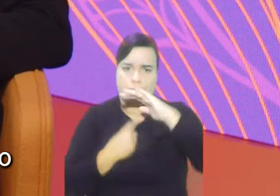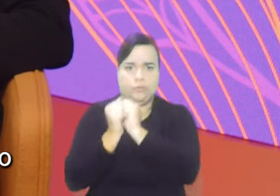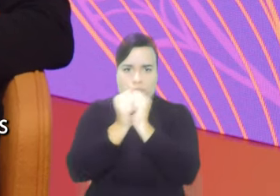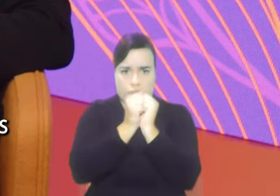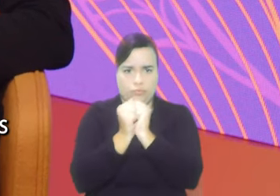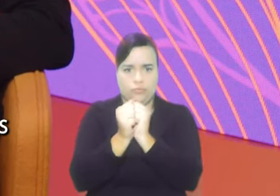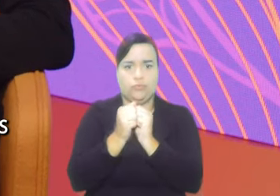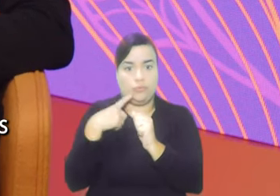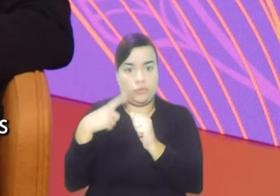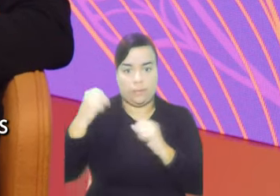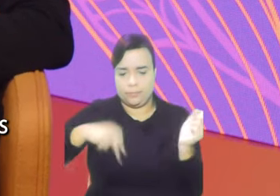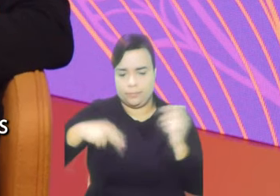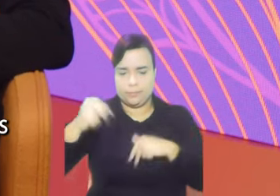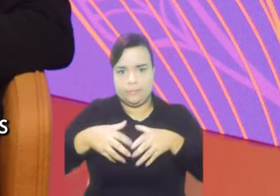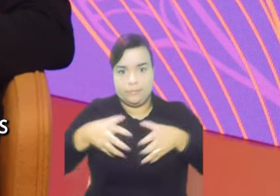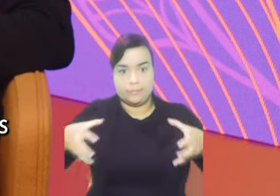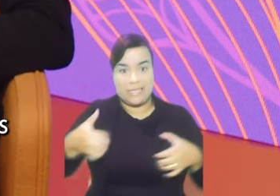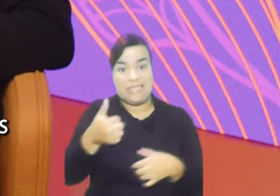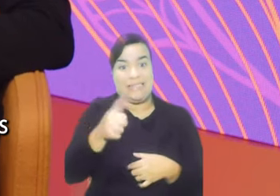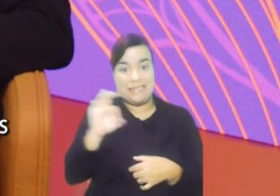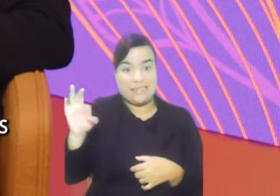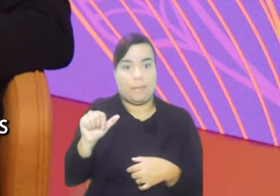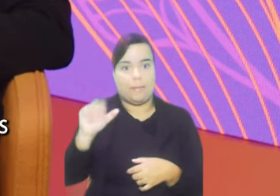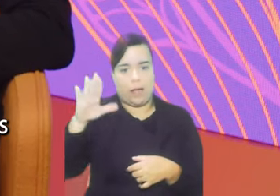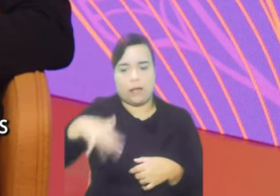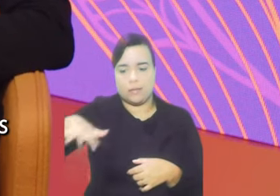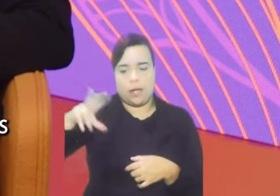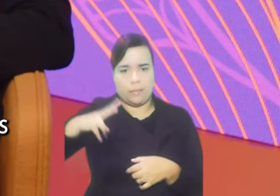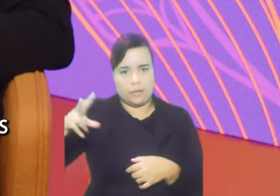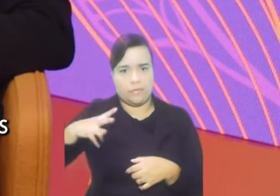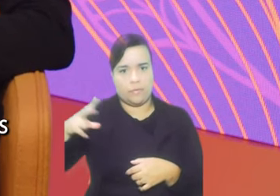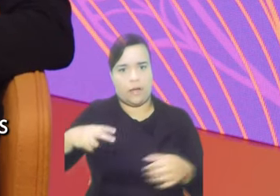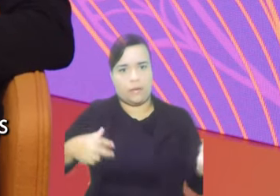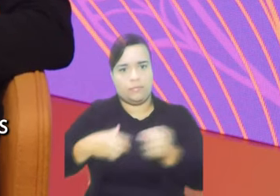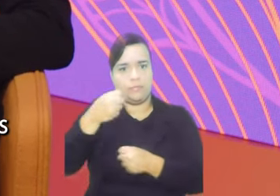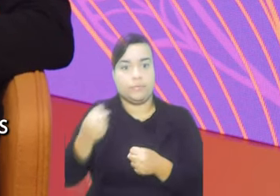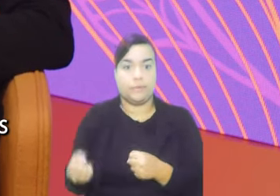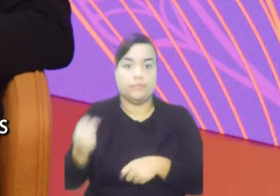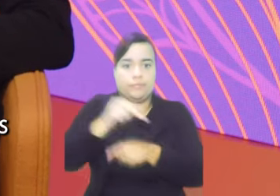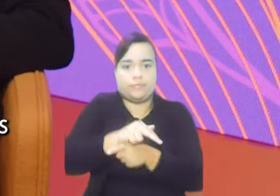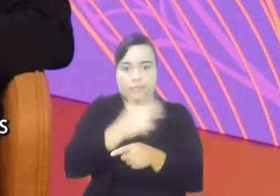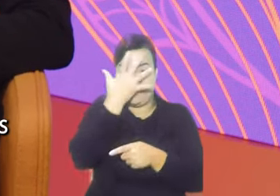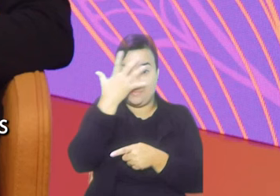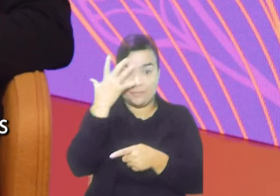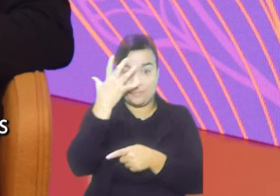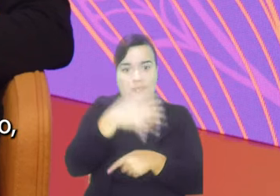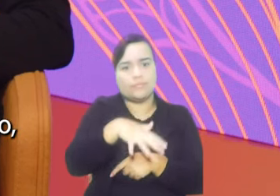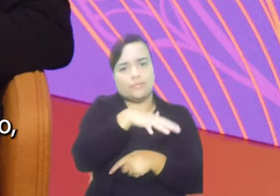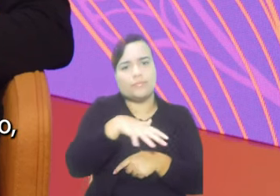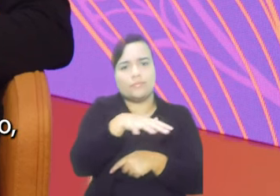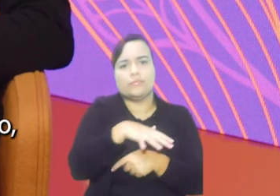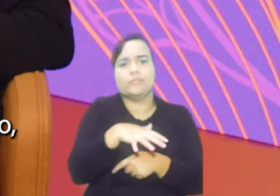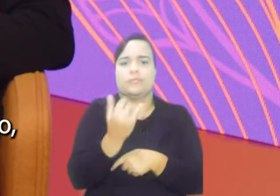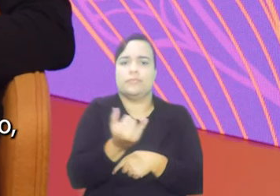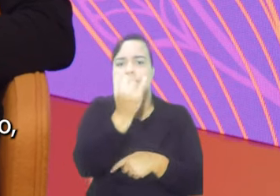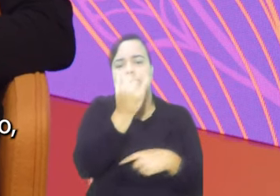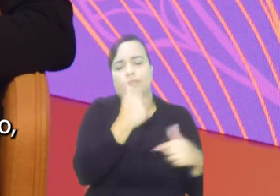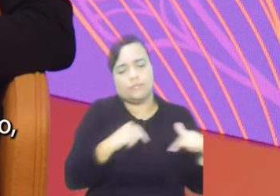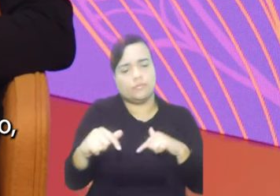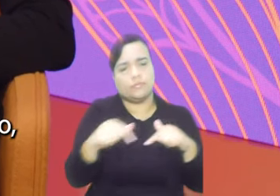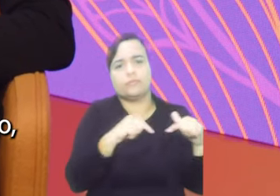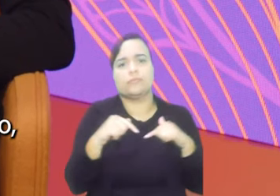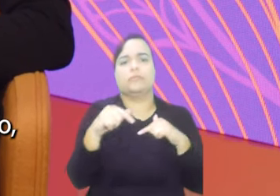privado, com esse compromisso de incluir pessoas refugiadas, de serem atores relevantes nesse processo de